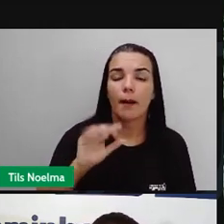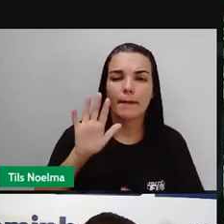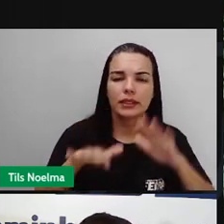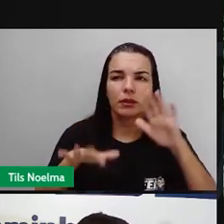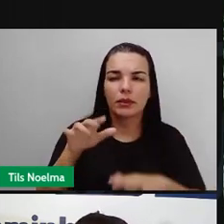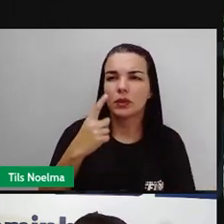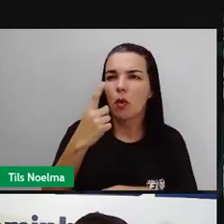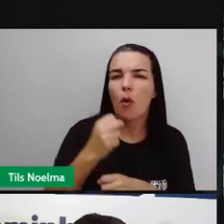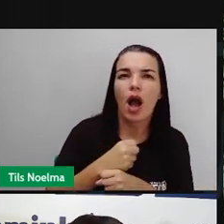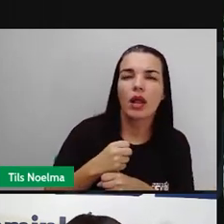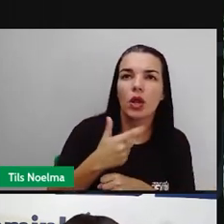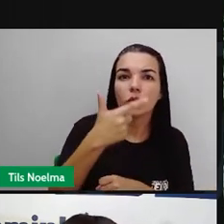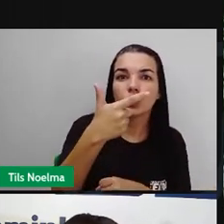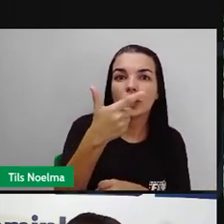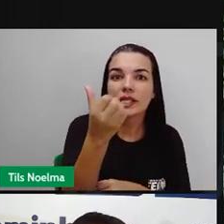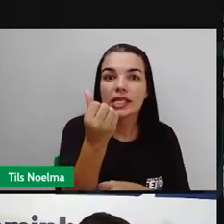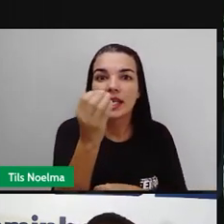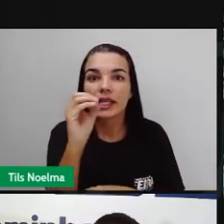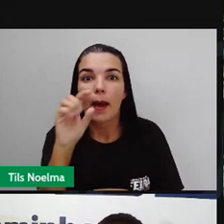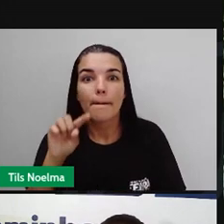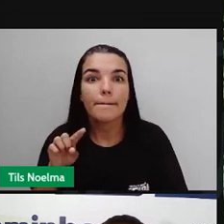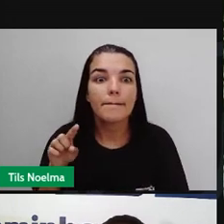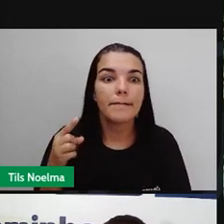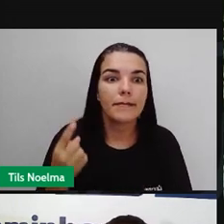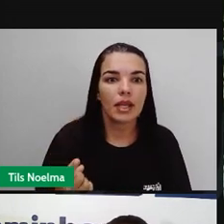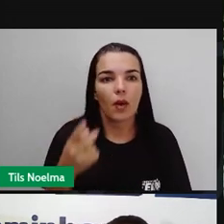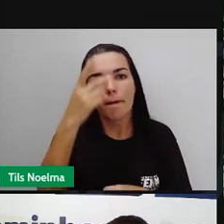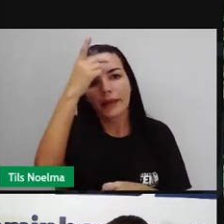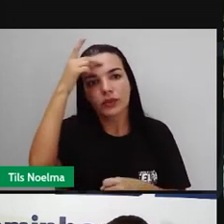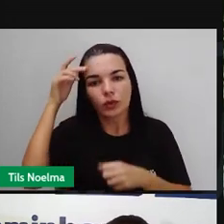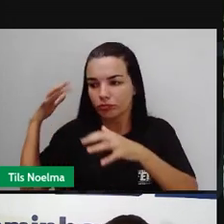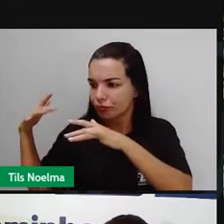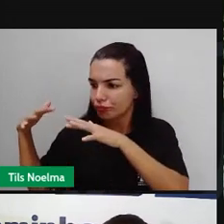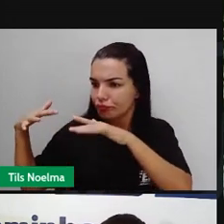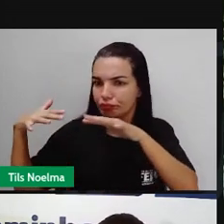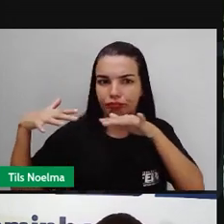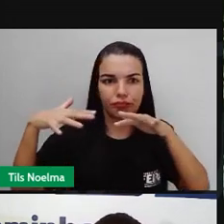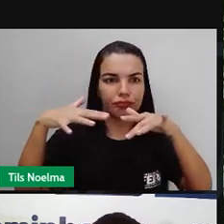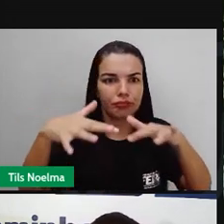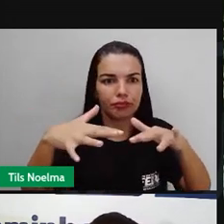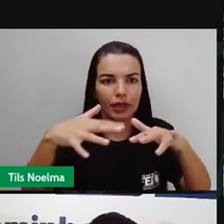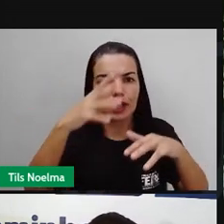mil pessoas do Nordeste para a Amazônia aí,